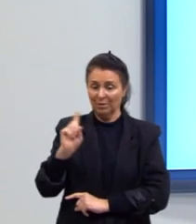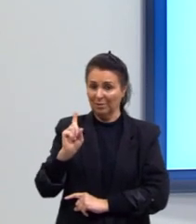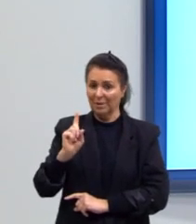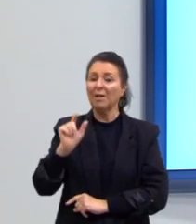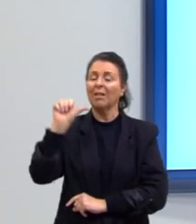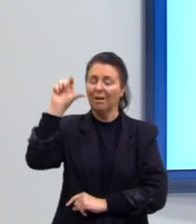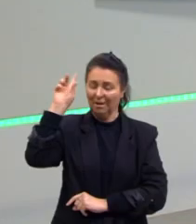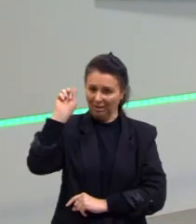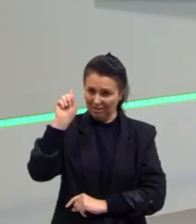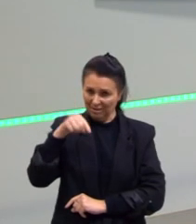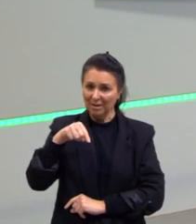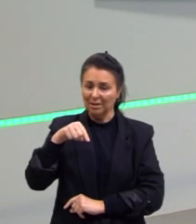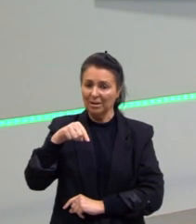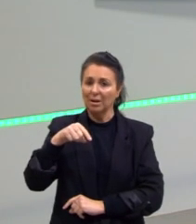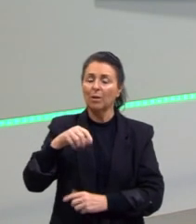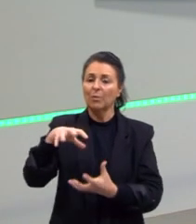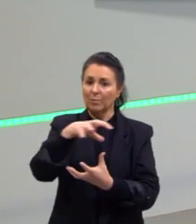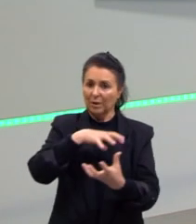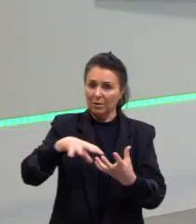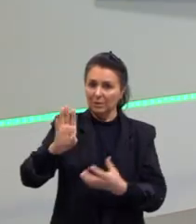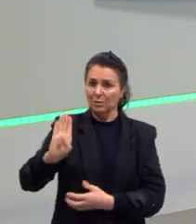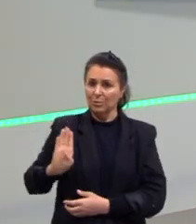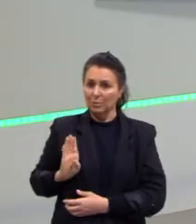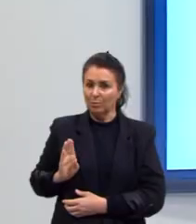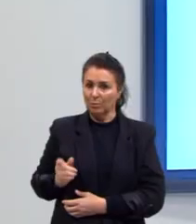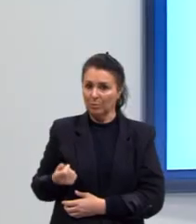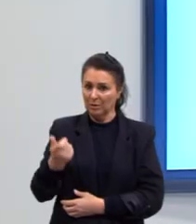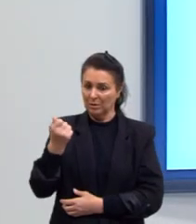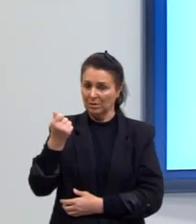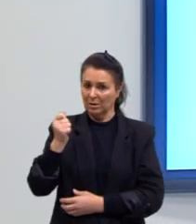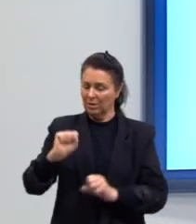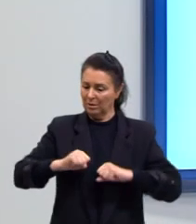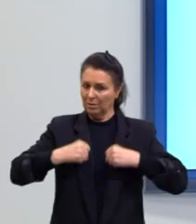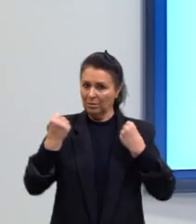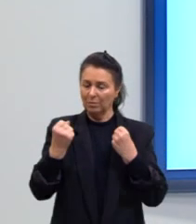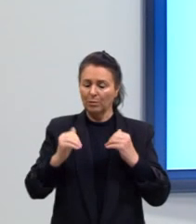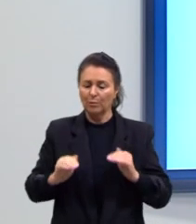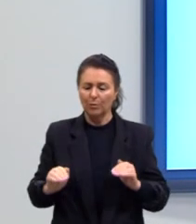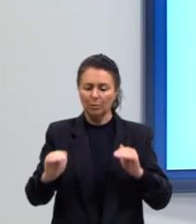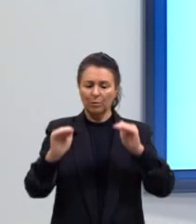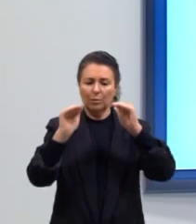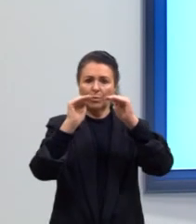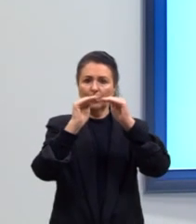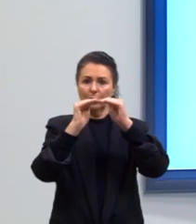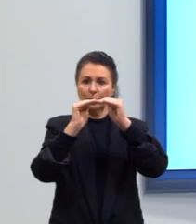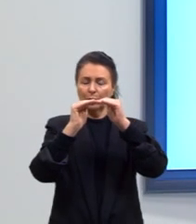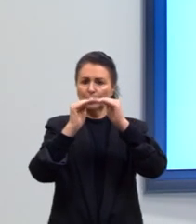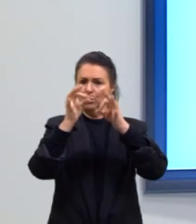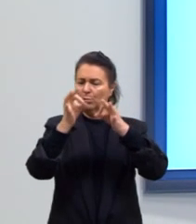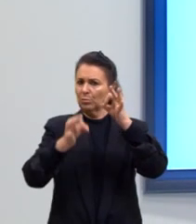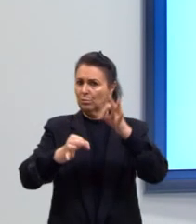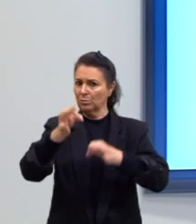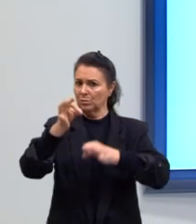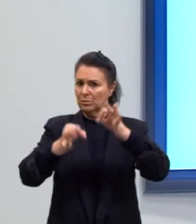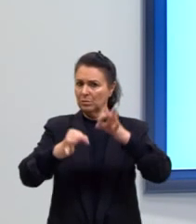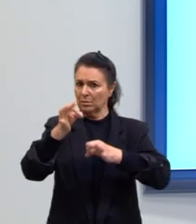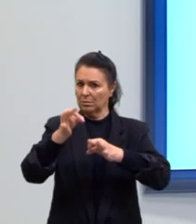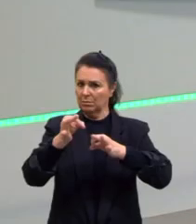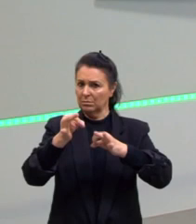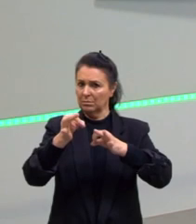está criando, fortalecendo a sociedade burguesa. Paridade do tratamento jurídico. O que isso quer dizer?